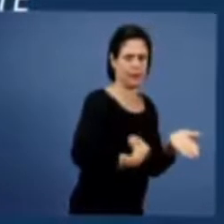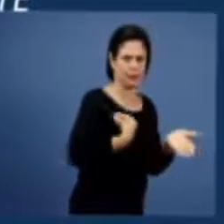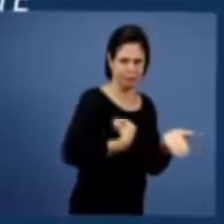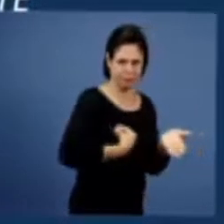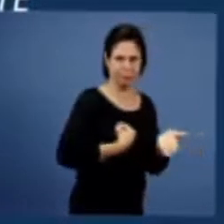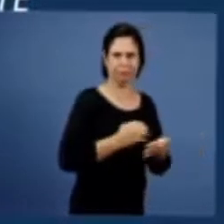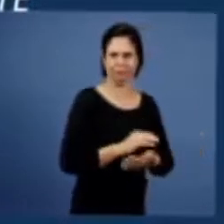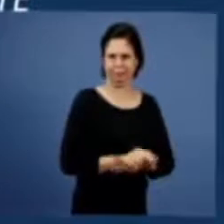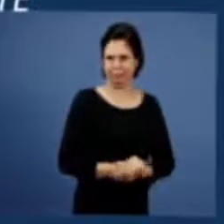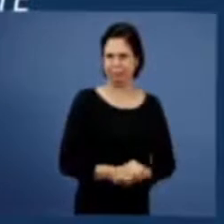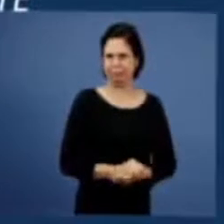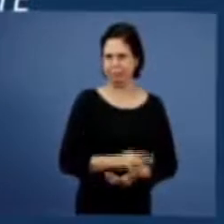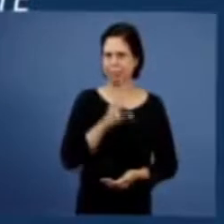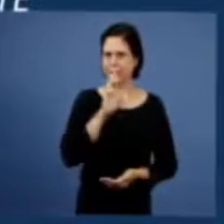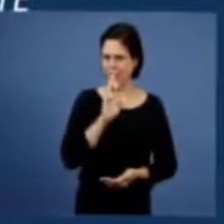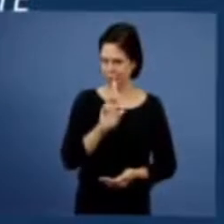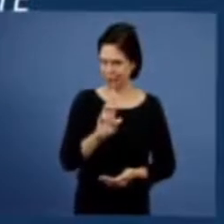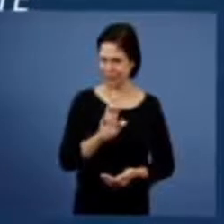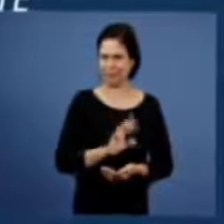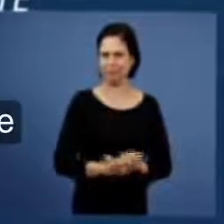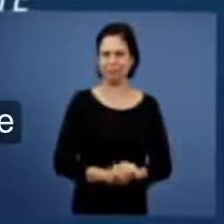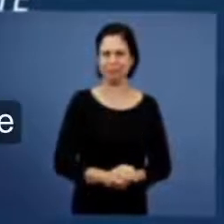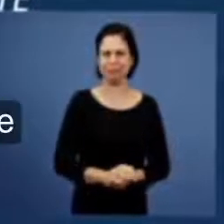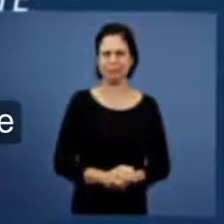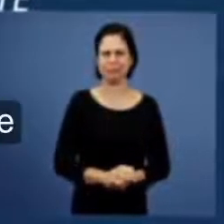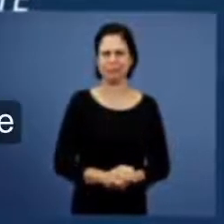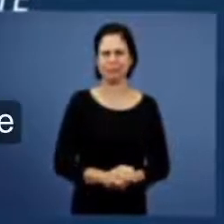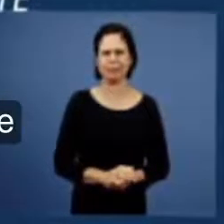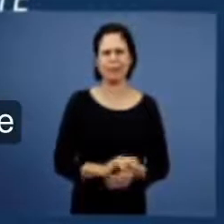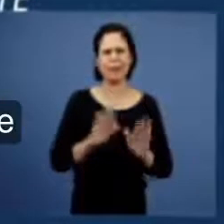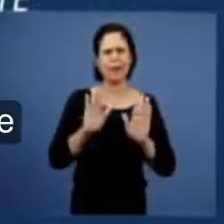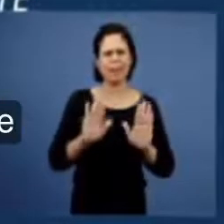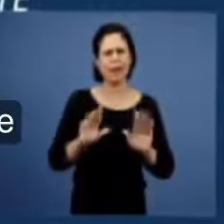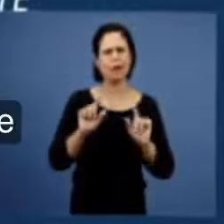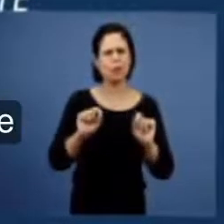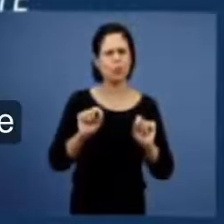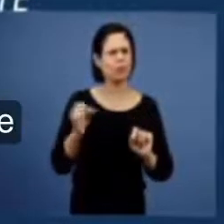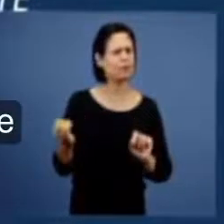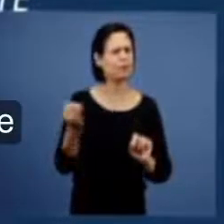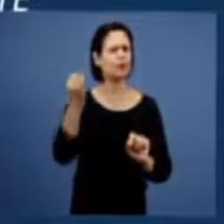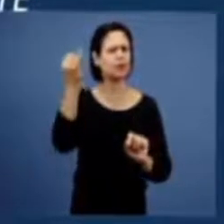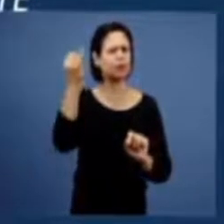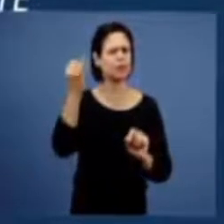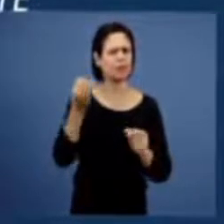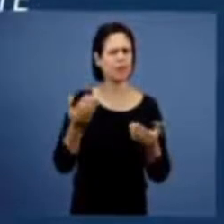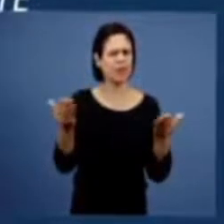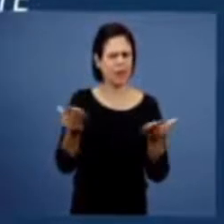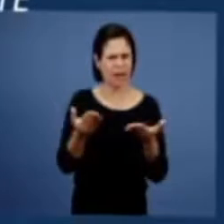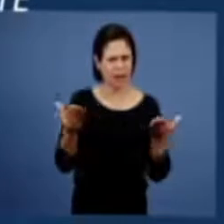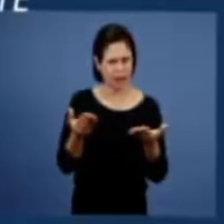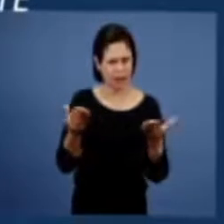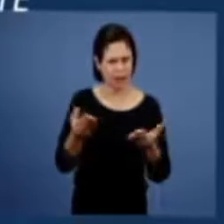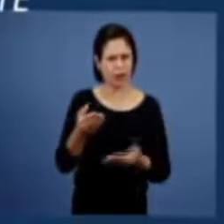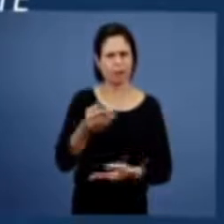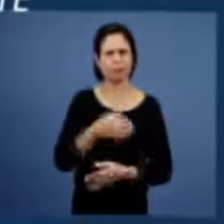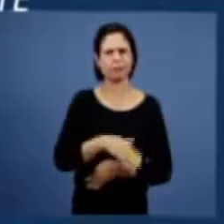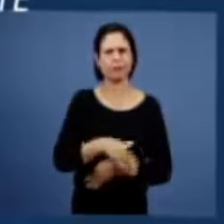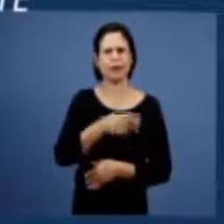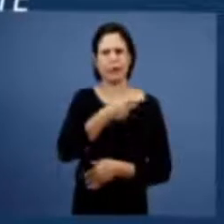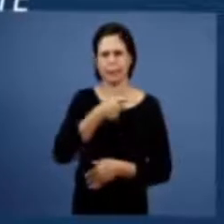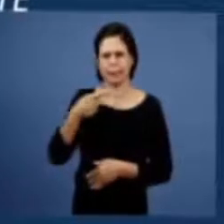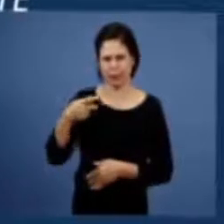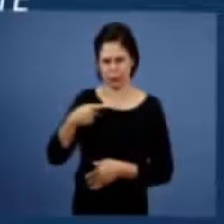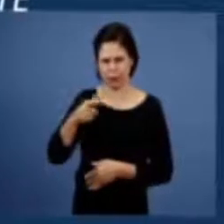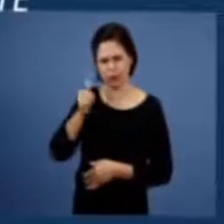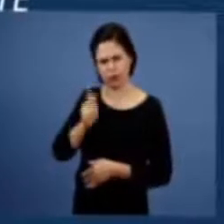parte, dando resposta a nossa pergunta mas o que é importante agora é os irmãos receberem uma pequena palavra relacionada